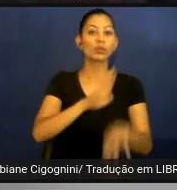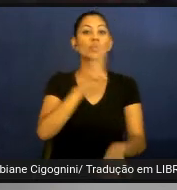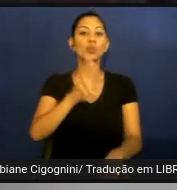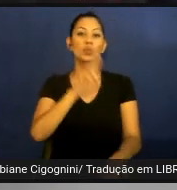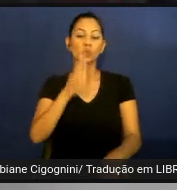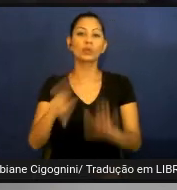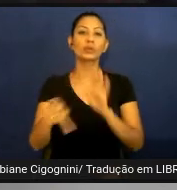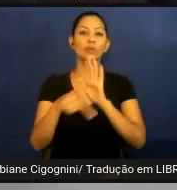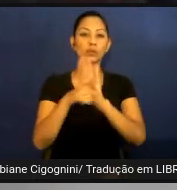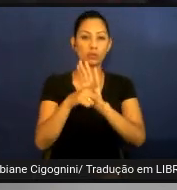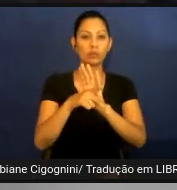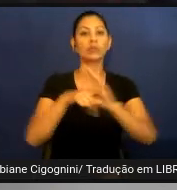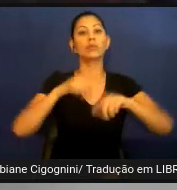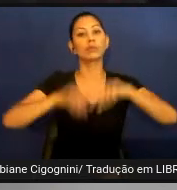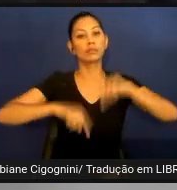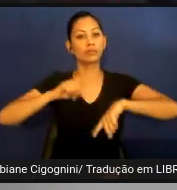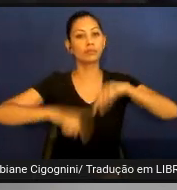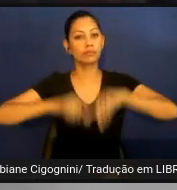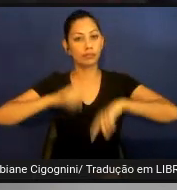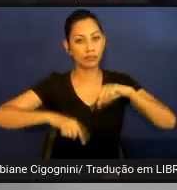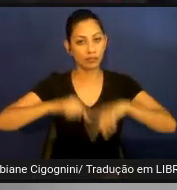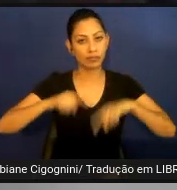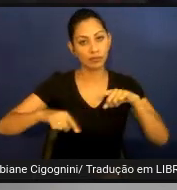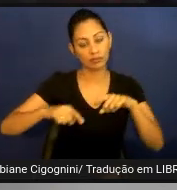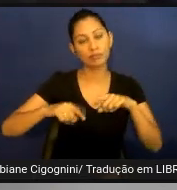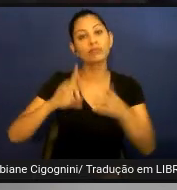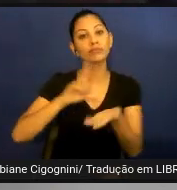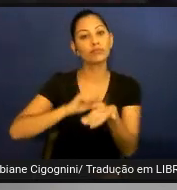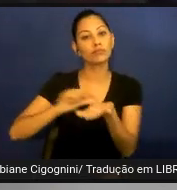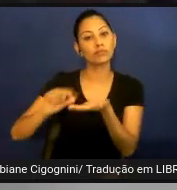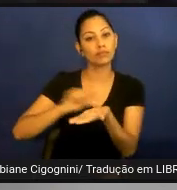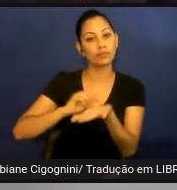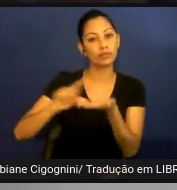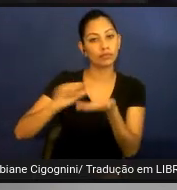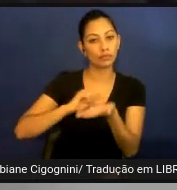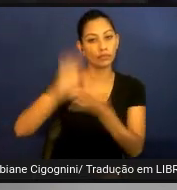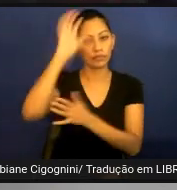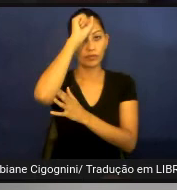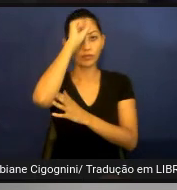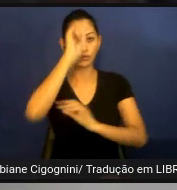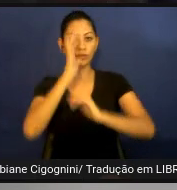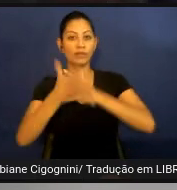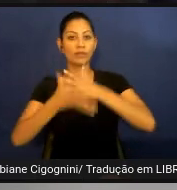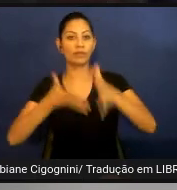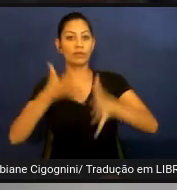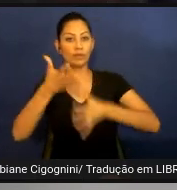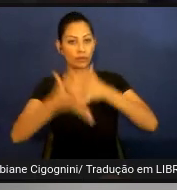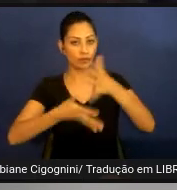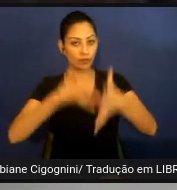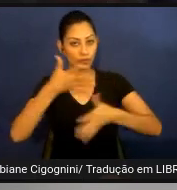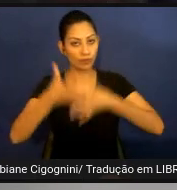educacionais digitais no aprendizado de Libras pela comunidade ouvinte.